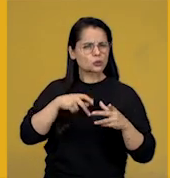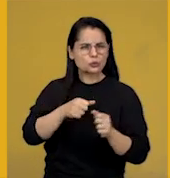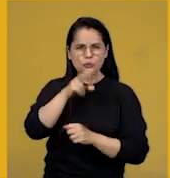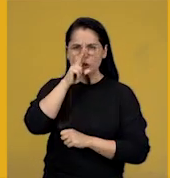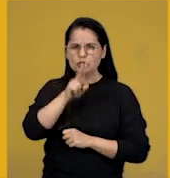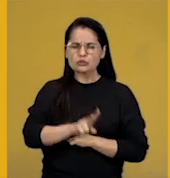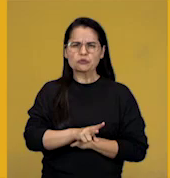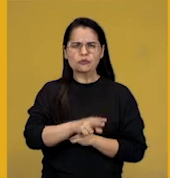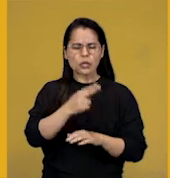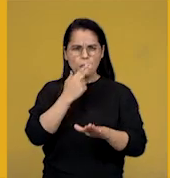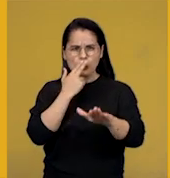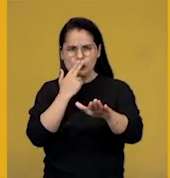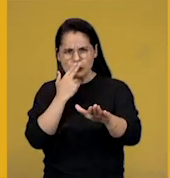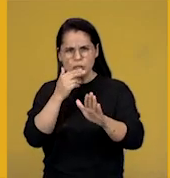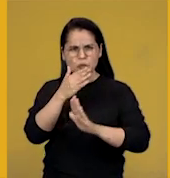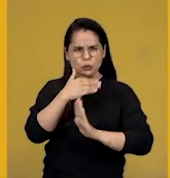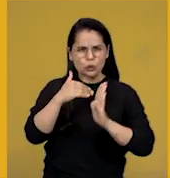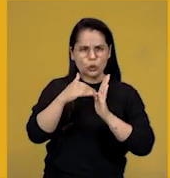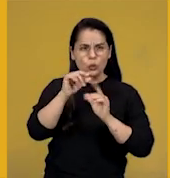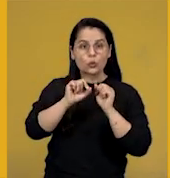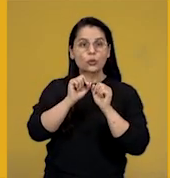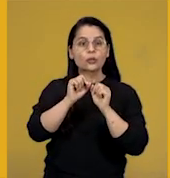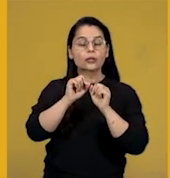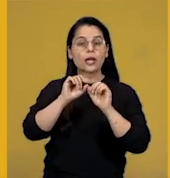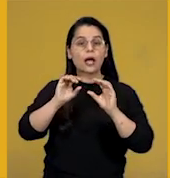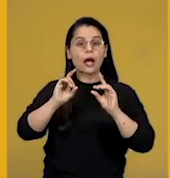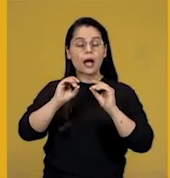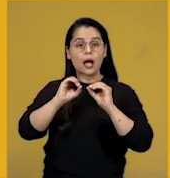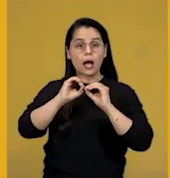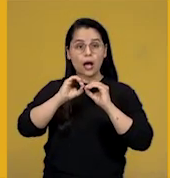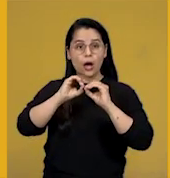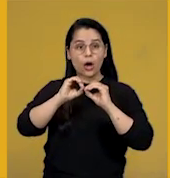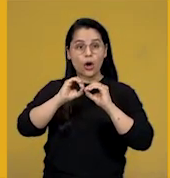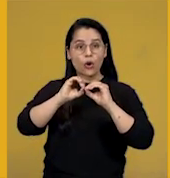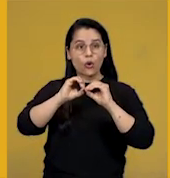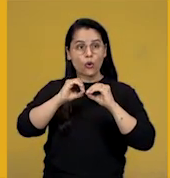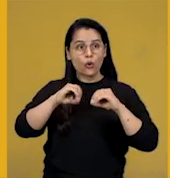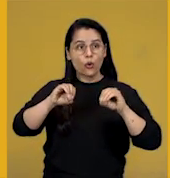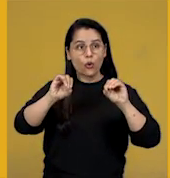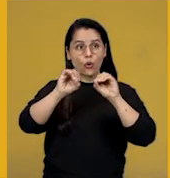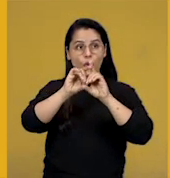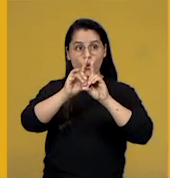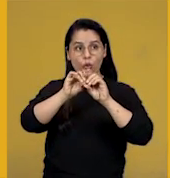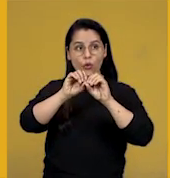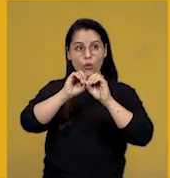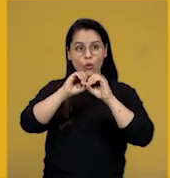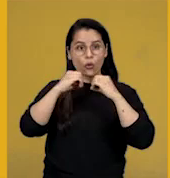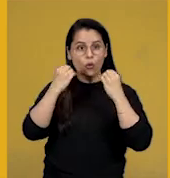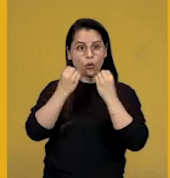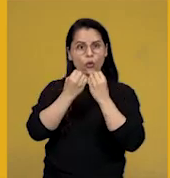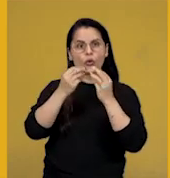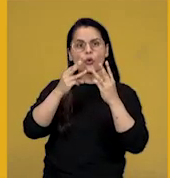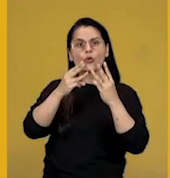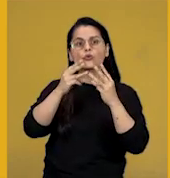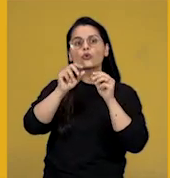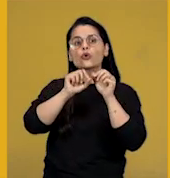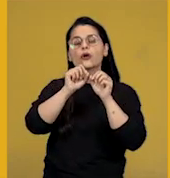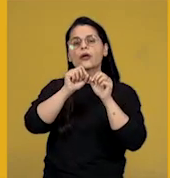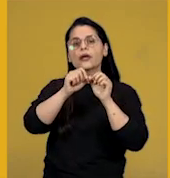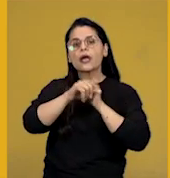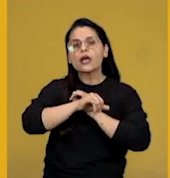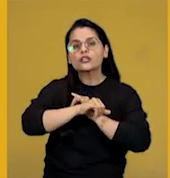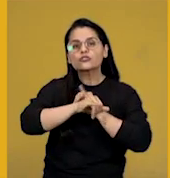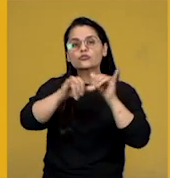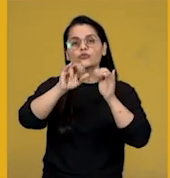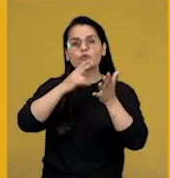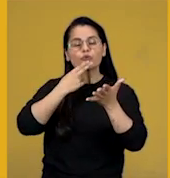totalitarismo, a ONU promulga uma carta, divulga uma carta, que querem